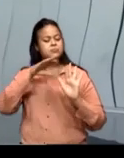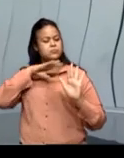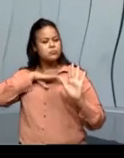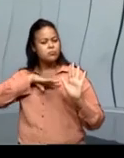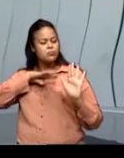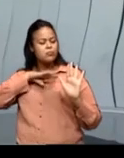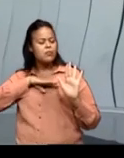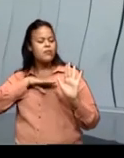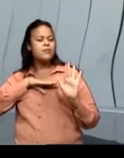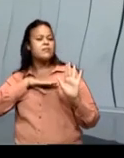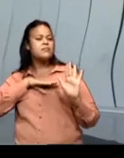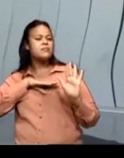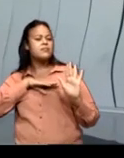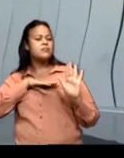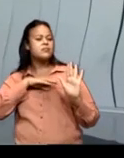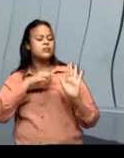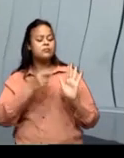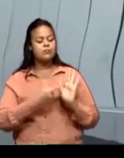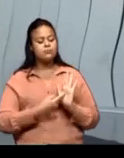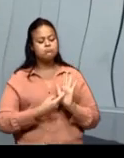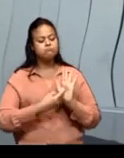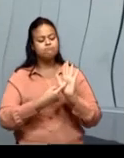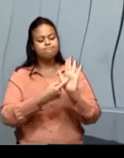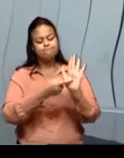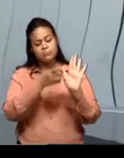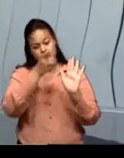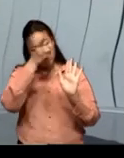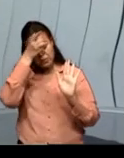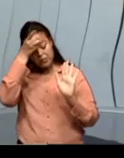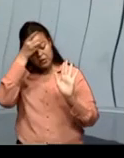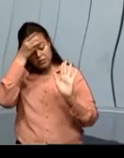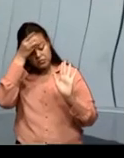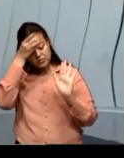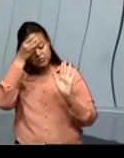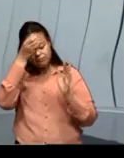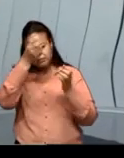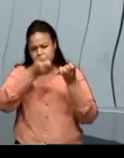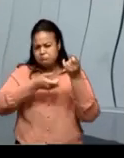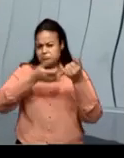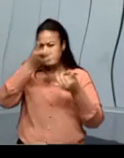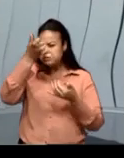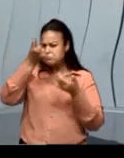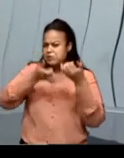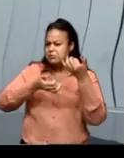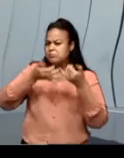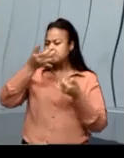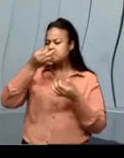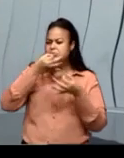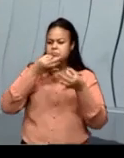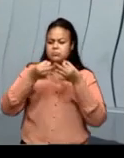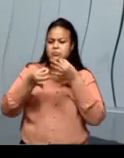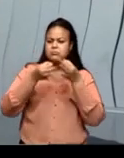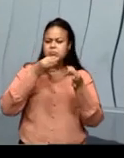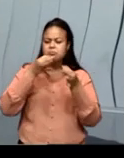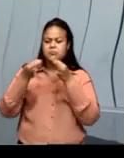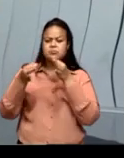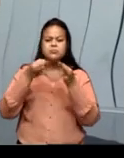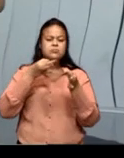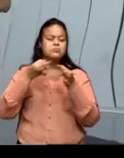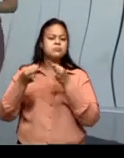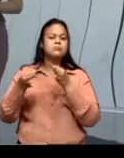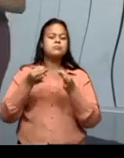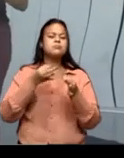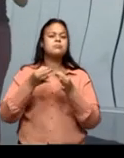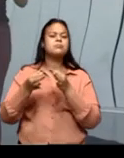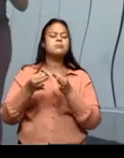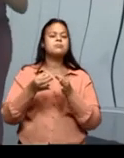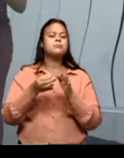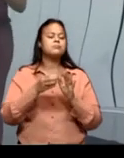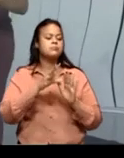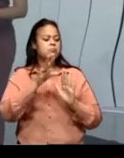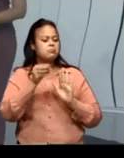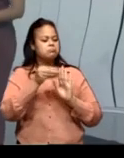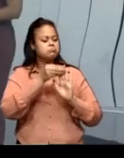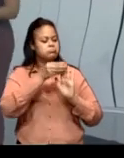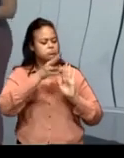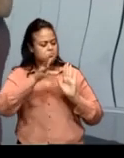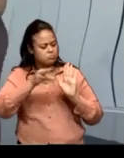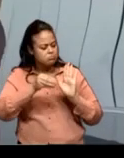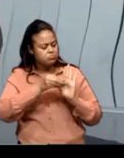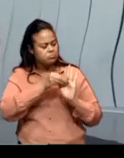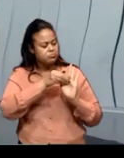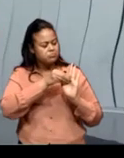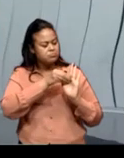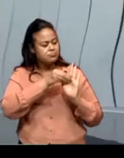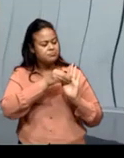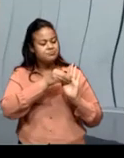que vão expor uma ideia e argumentar sobre elas. Textos parecidos com uma resenha. Gêneros.